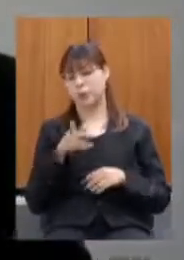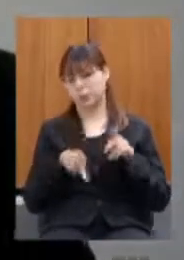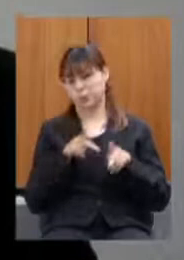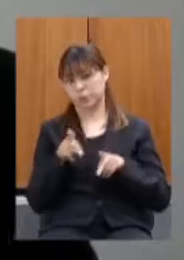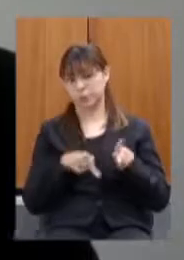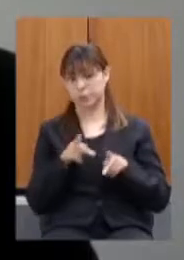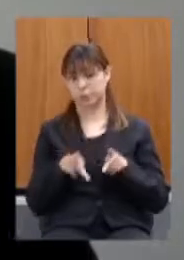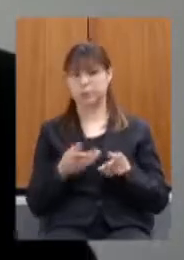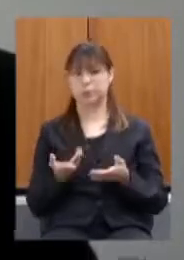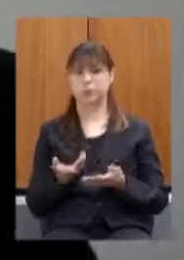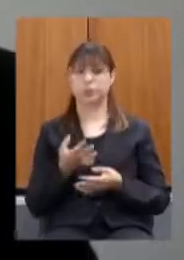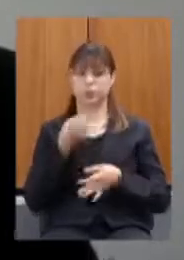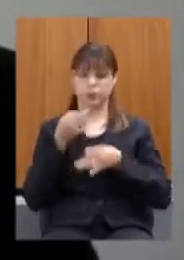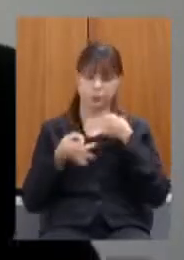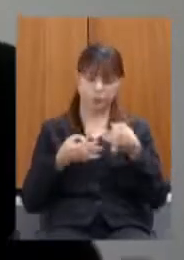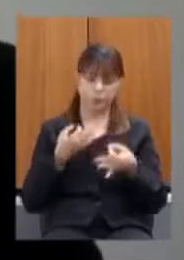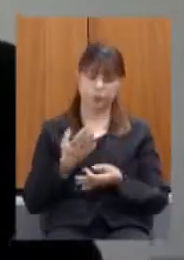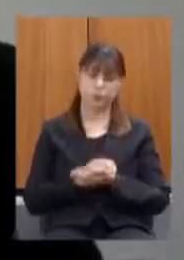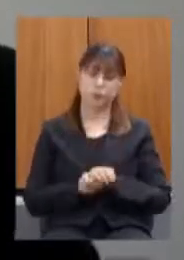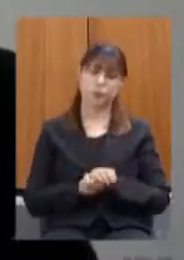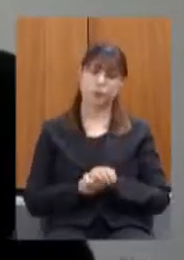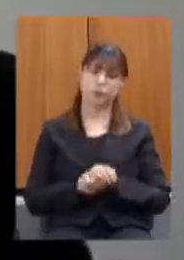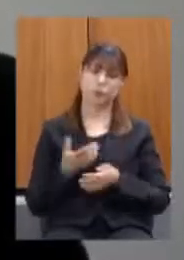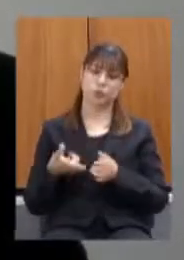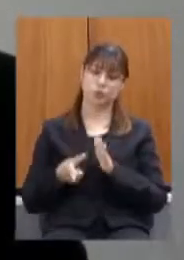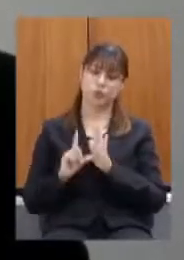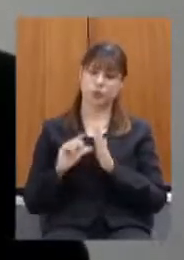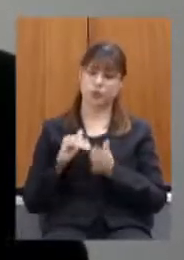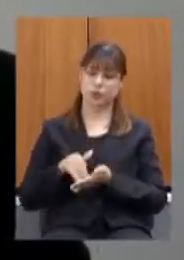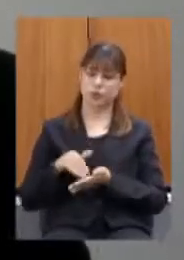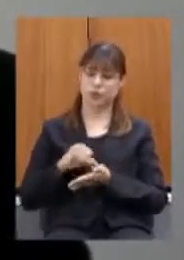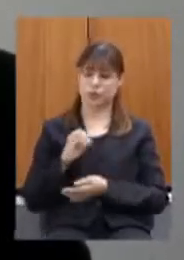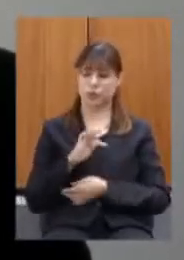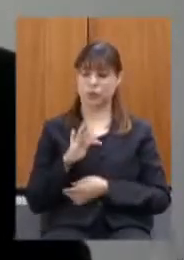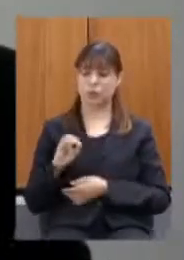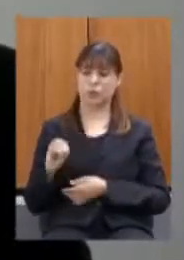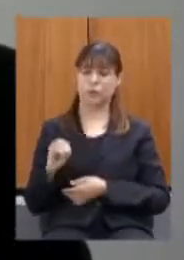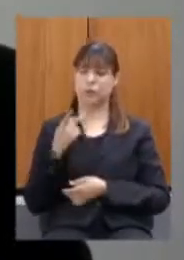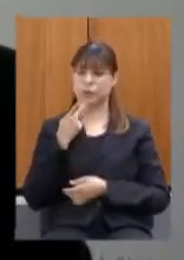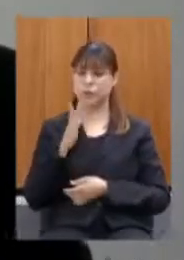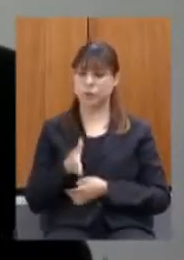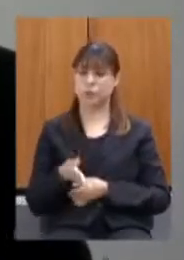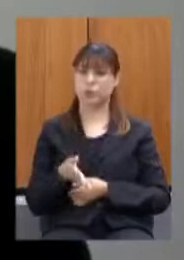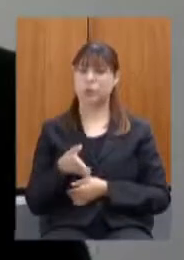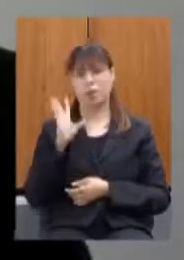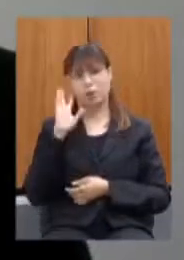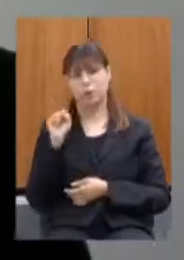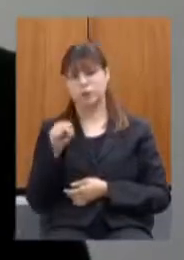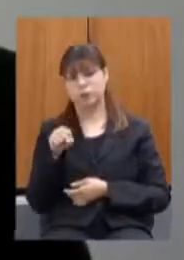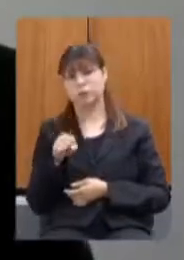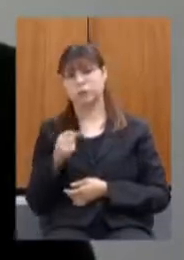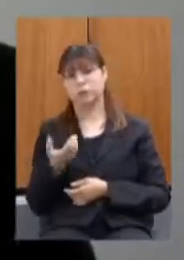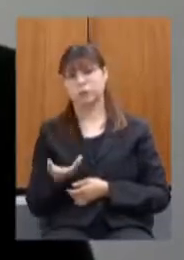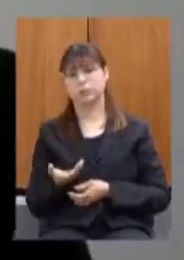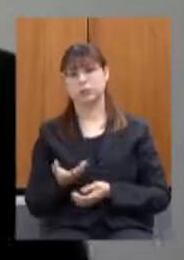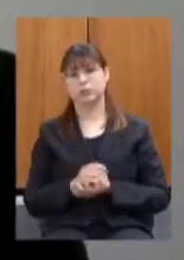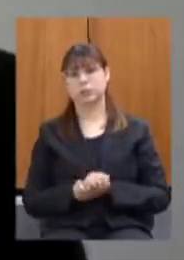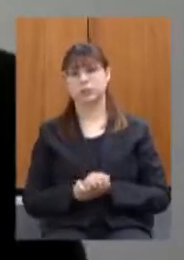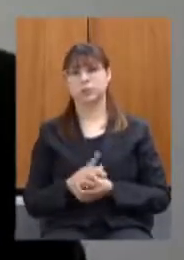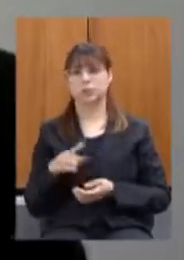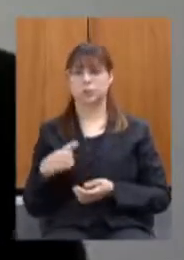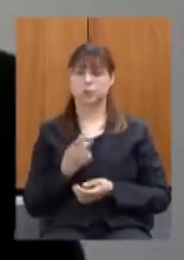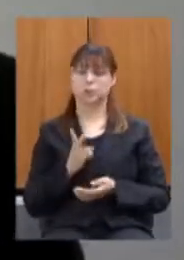o secretário o ato já colocou acho que sim com relação a recurso a gente faz